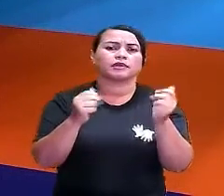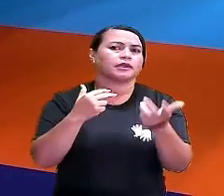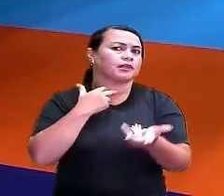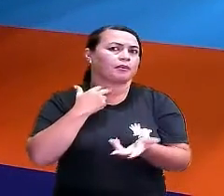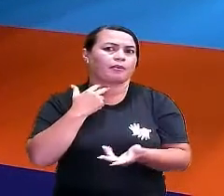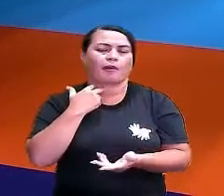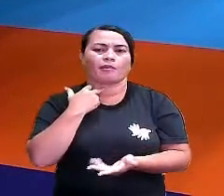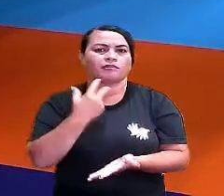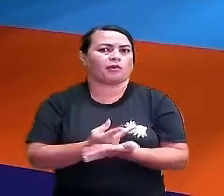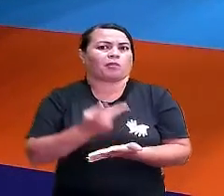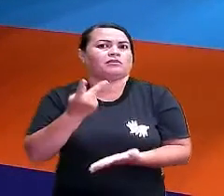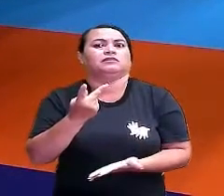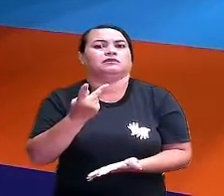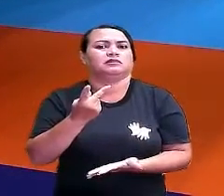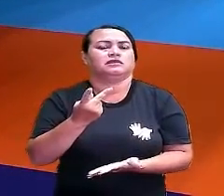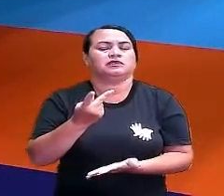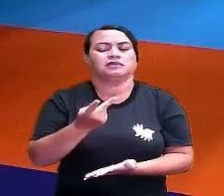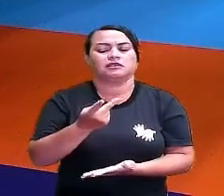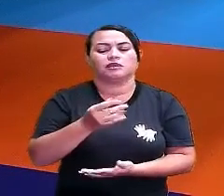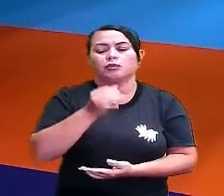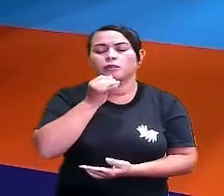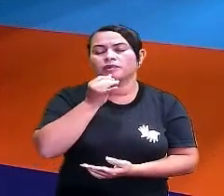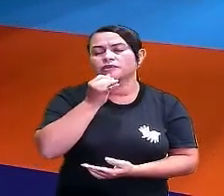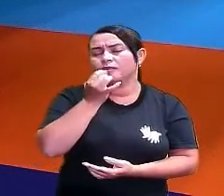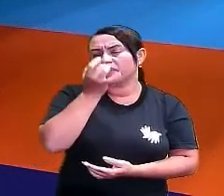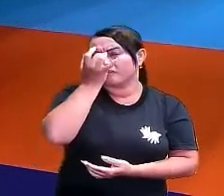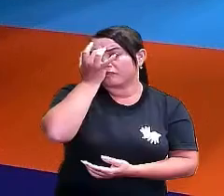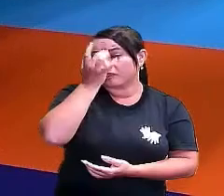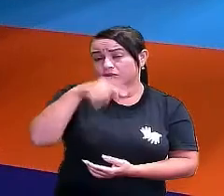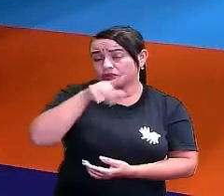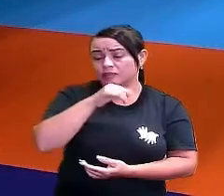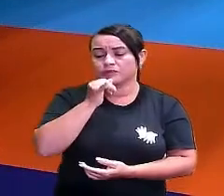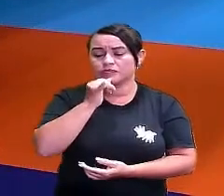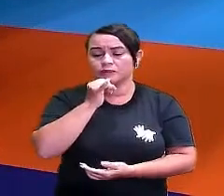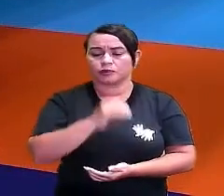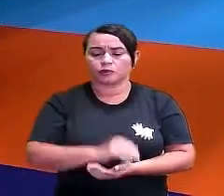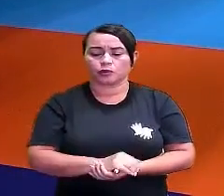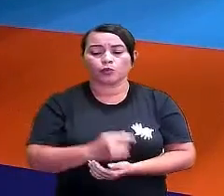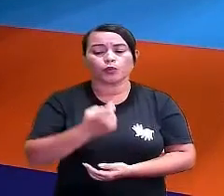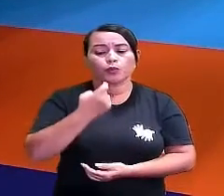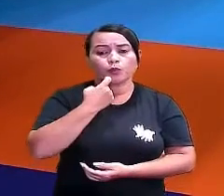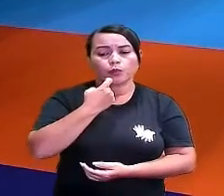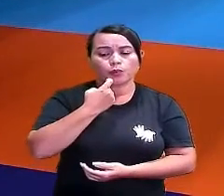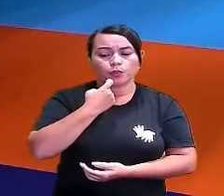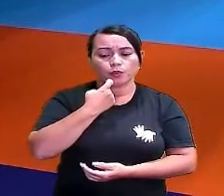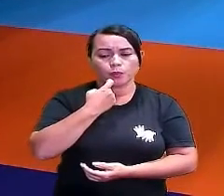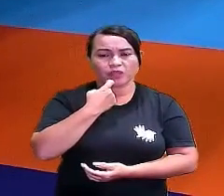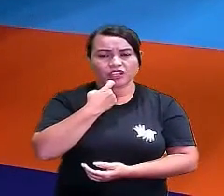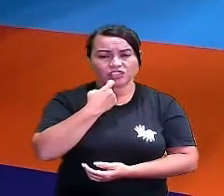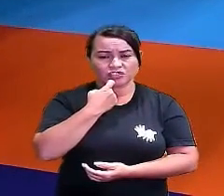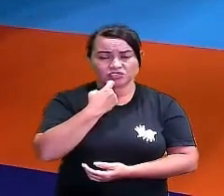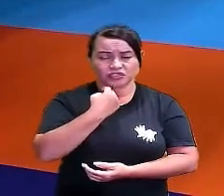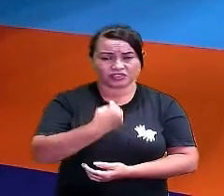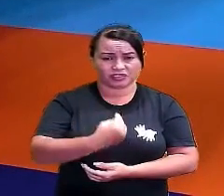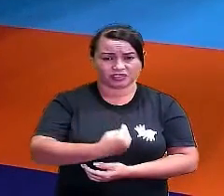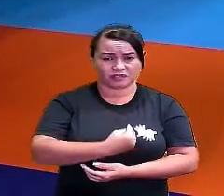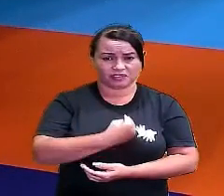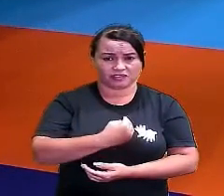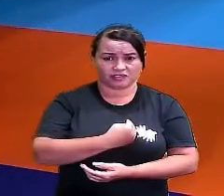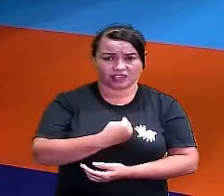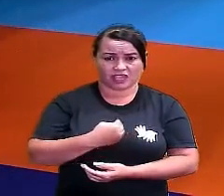podem acontecer. E um exemplo bem facilzinho pra você é esse, Um peixe viver fora d'água.